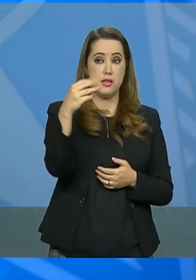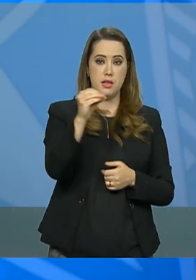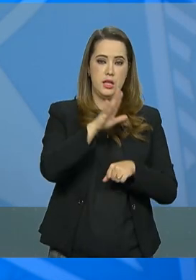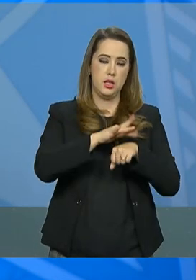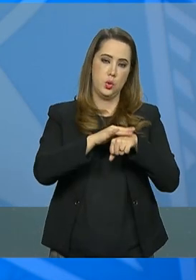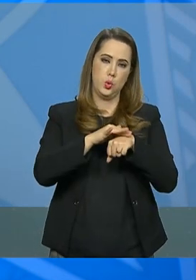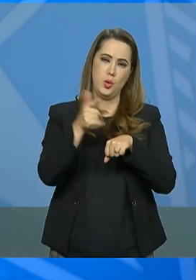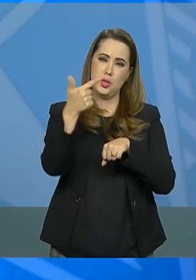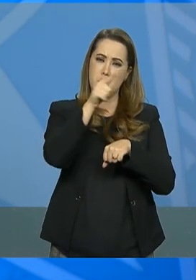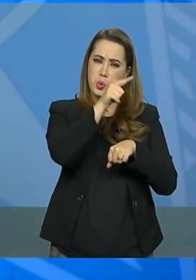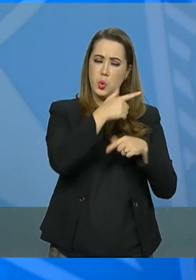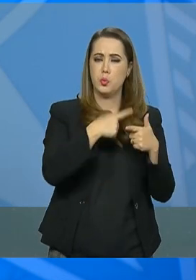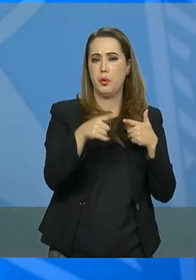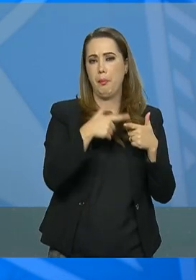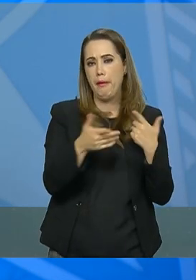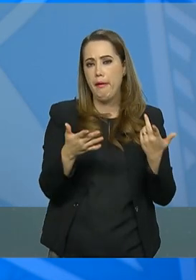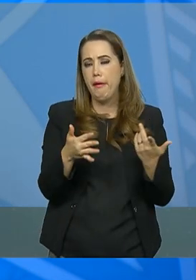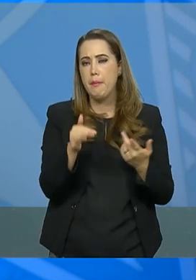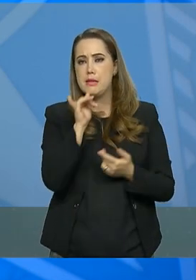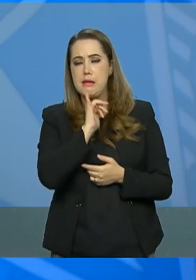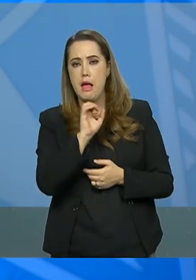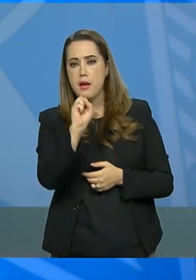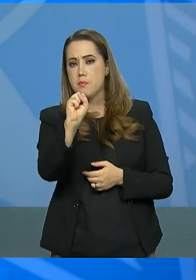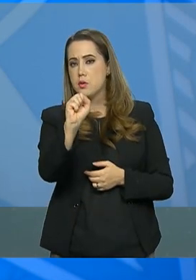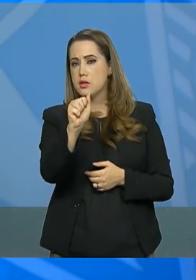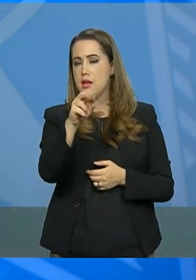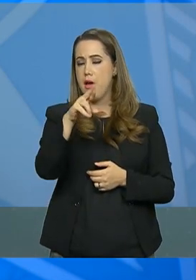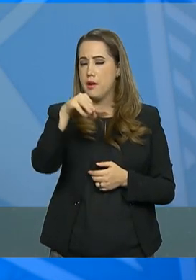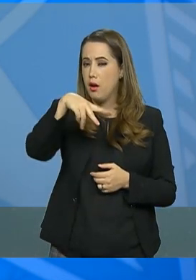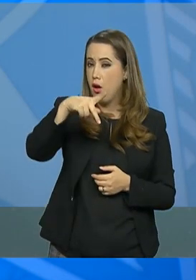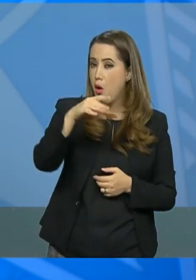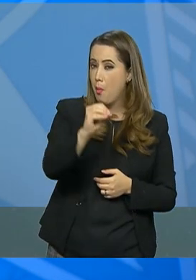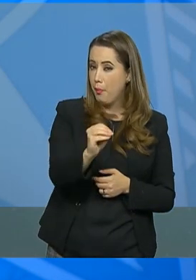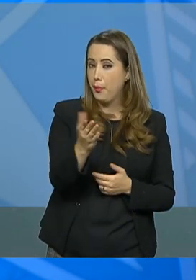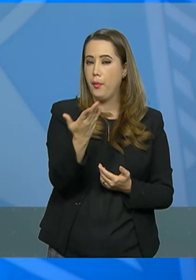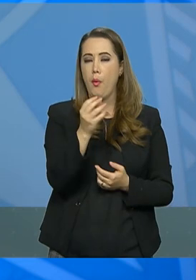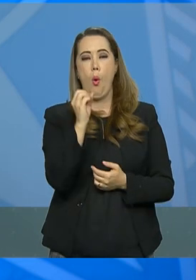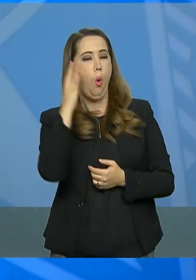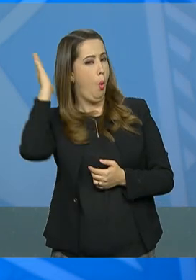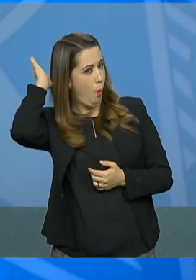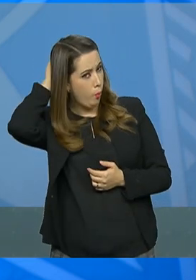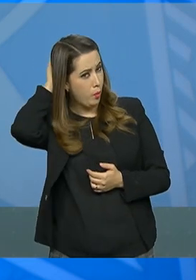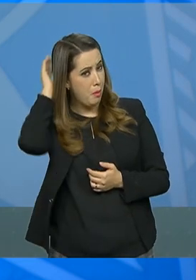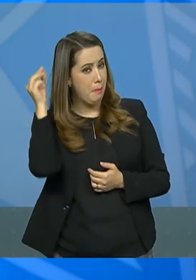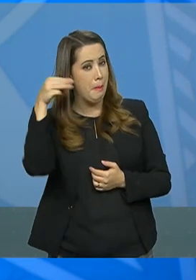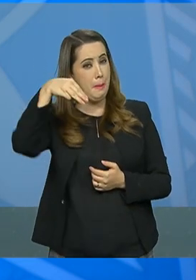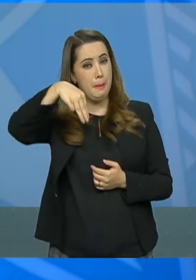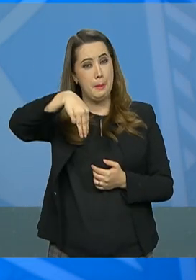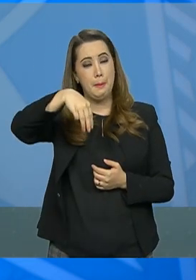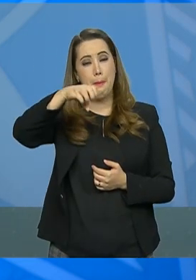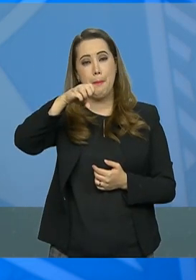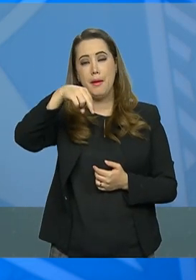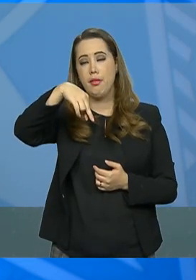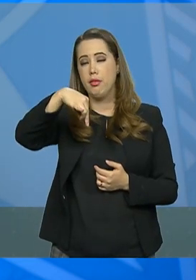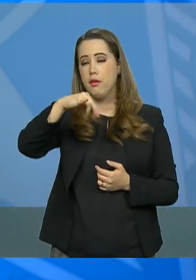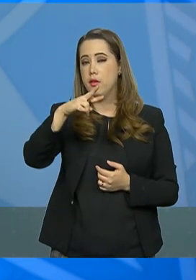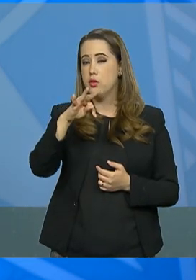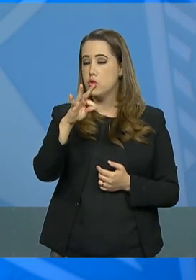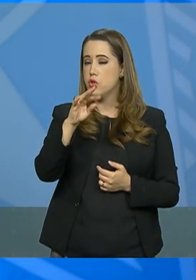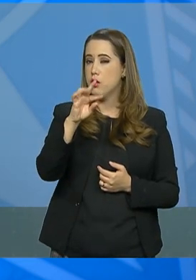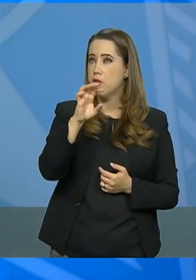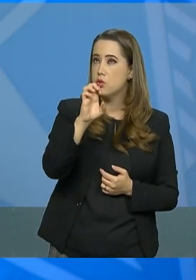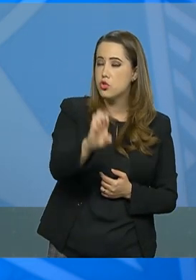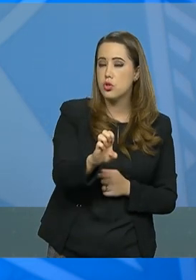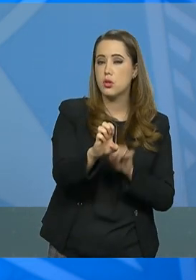outros agravos como sarampo, meningite e hepatite B. Em